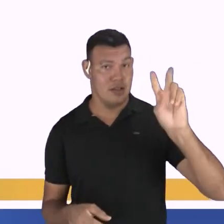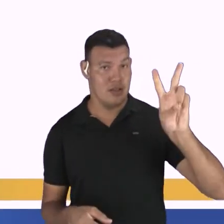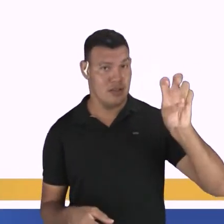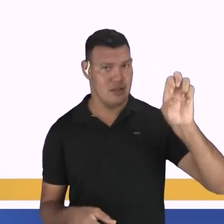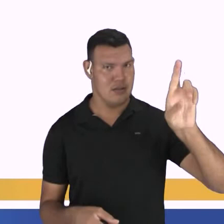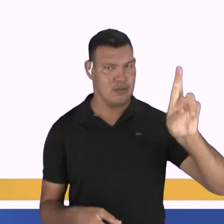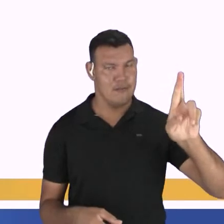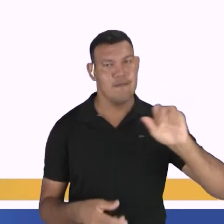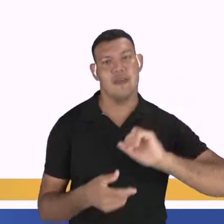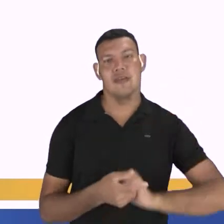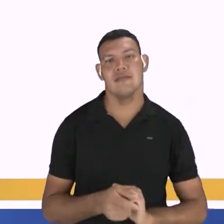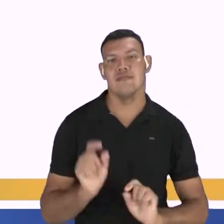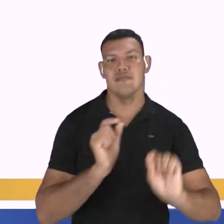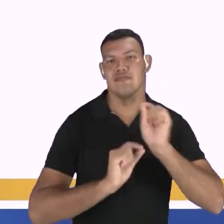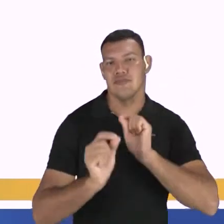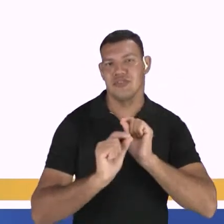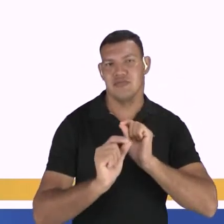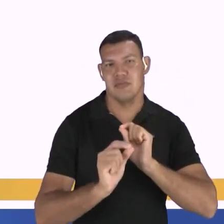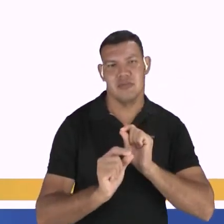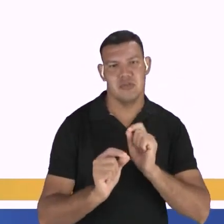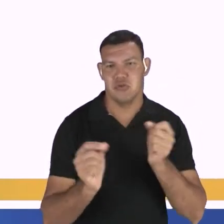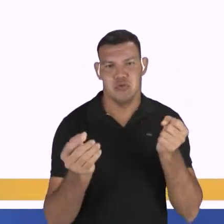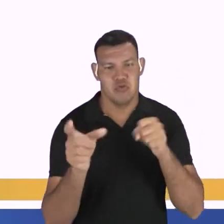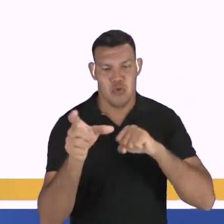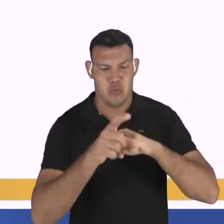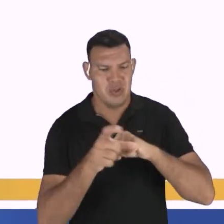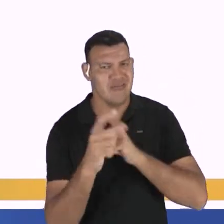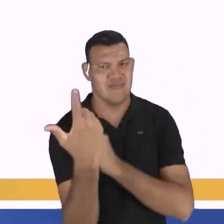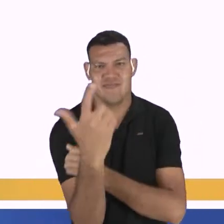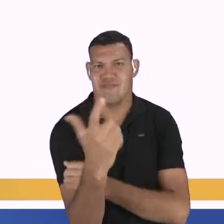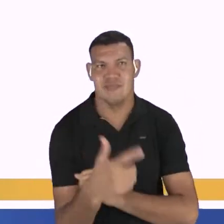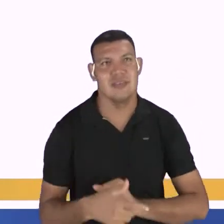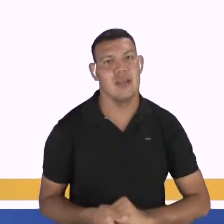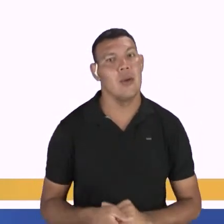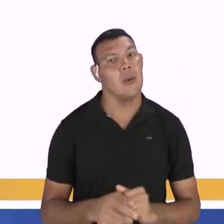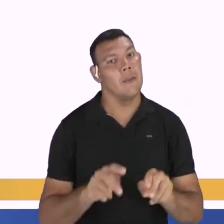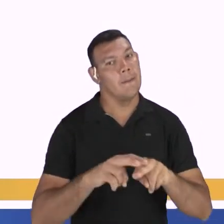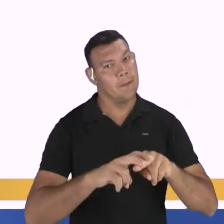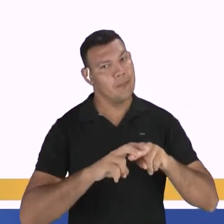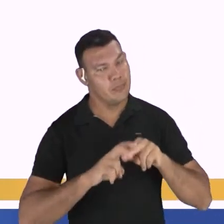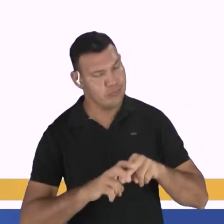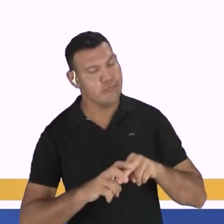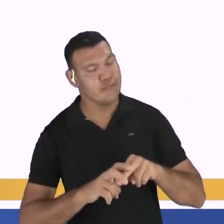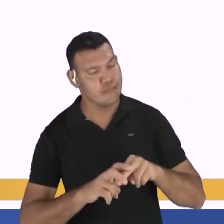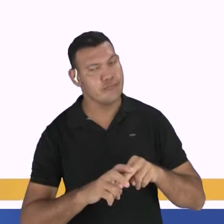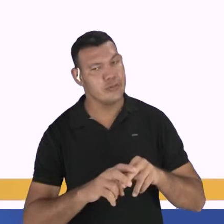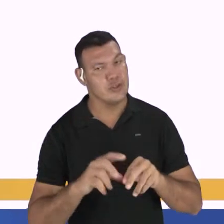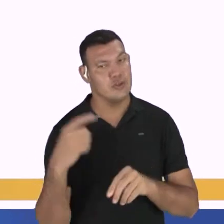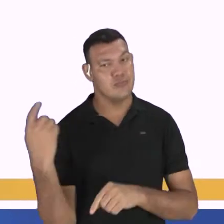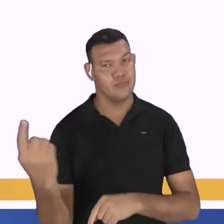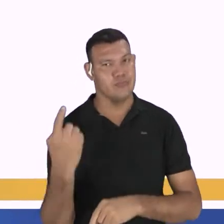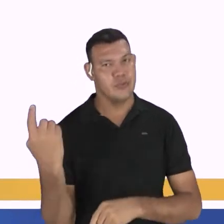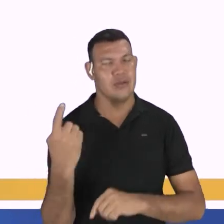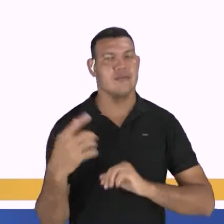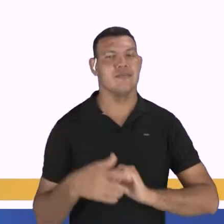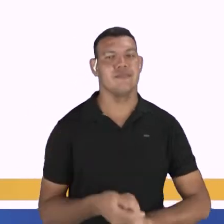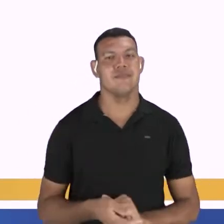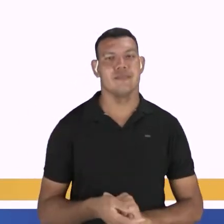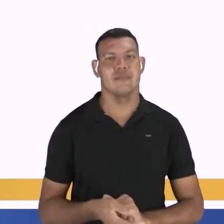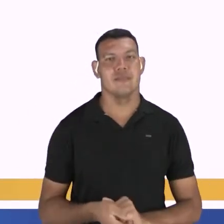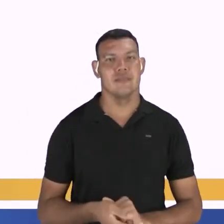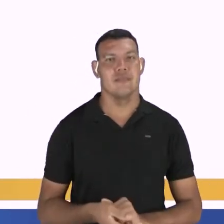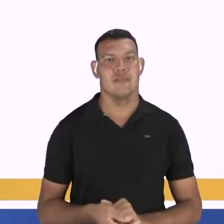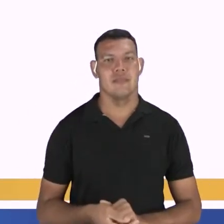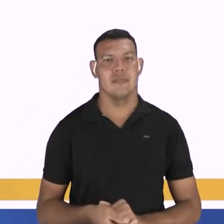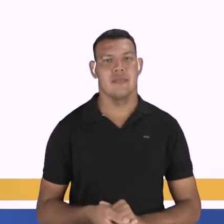impessoal? Por isso que nesse primeiro quadrinho está no singular, haja e não hajam. Está no